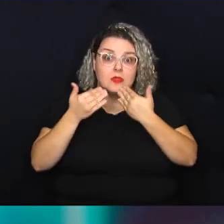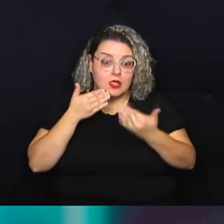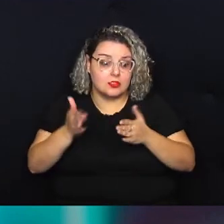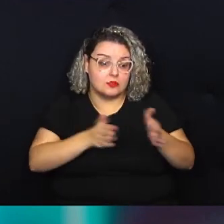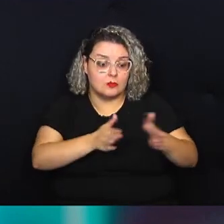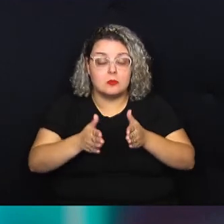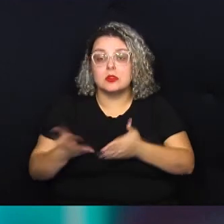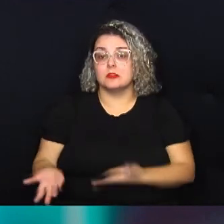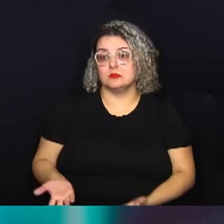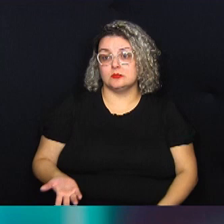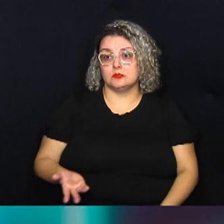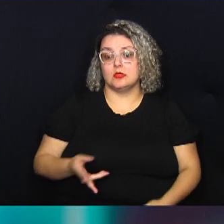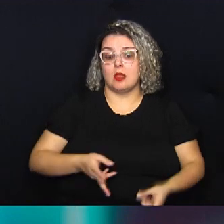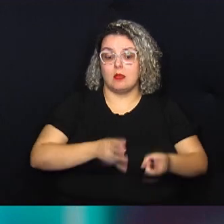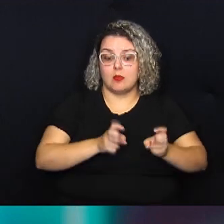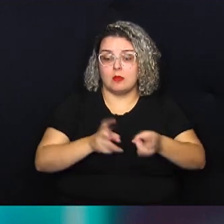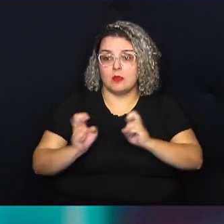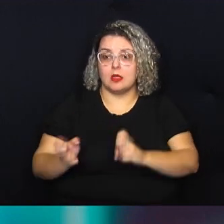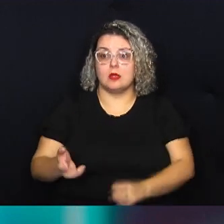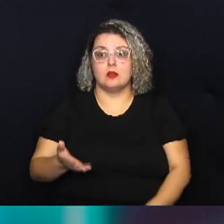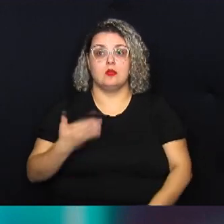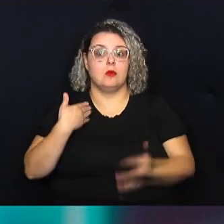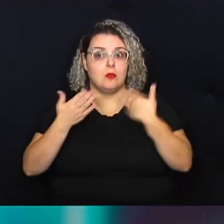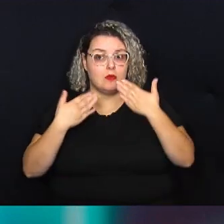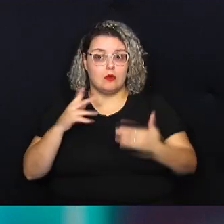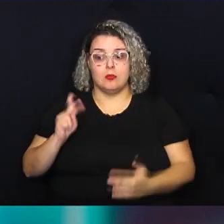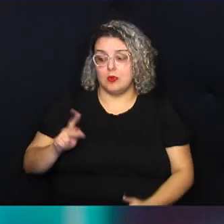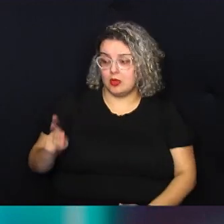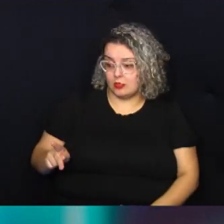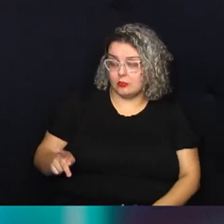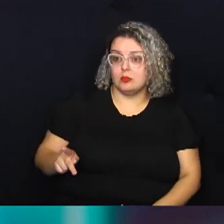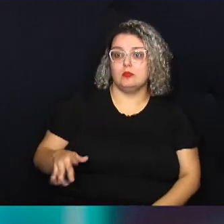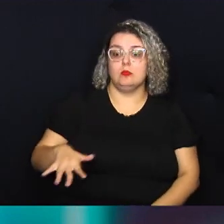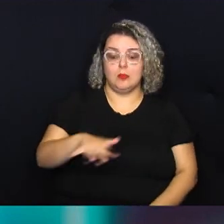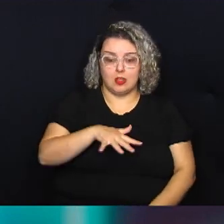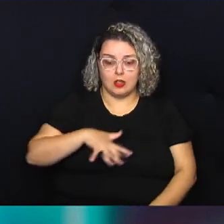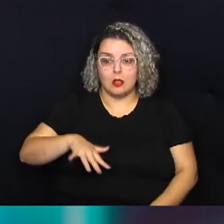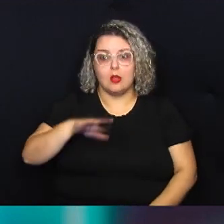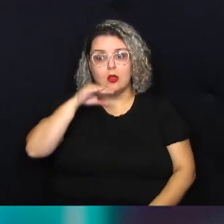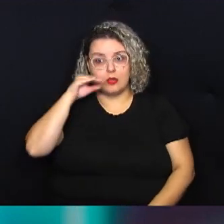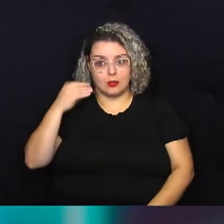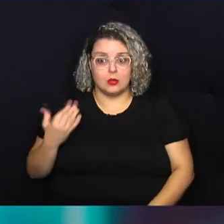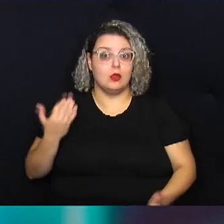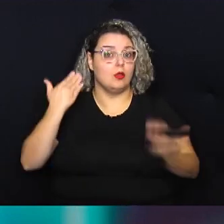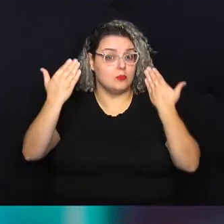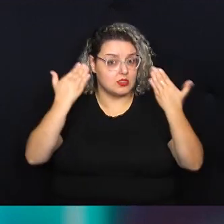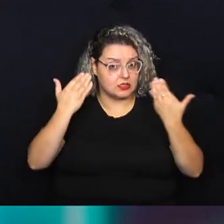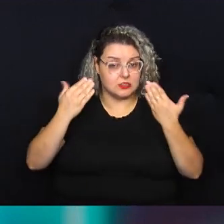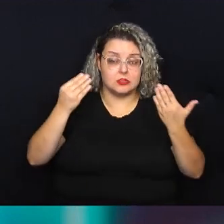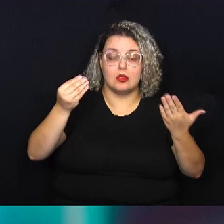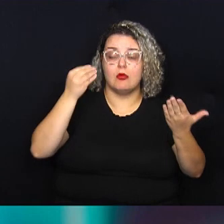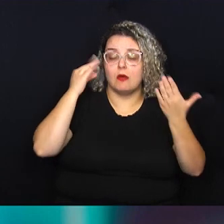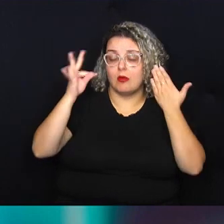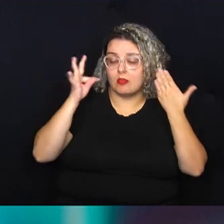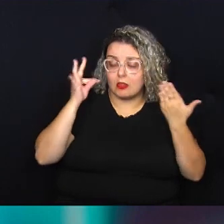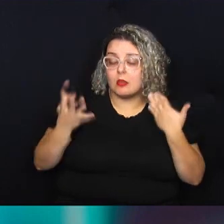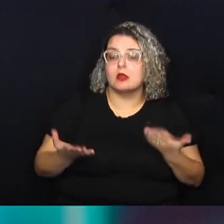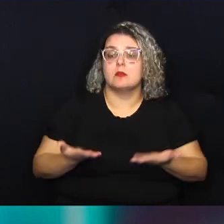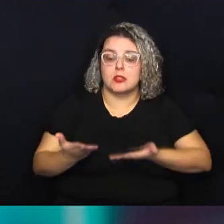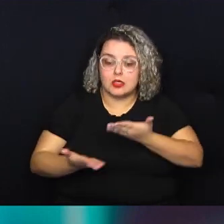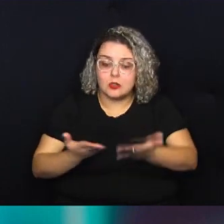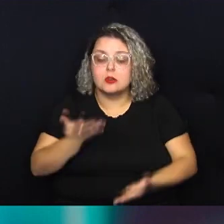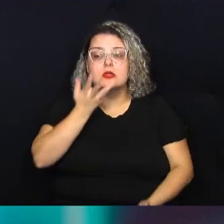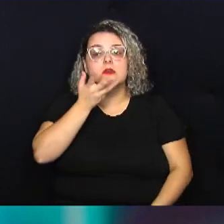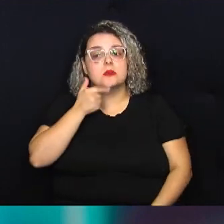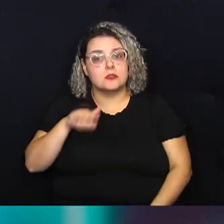identificado, através de conversas com docentes, com próprios psicoterapeutas, que cuidam das crianças, dos jovens,